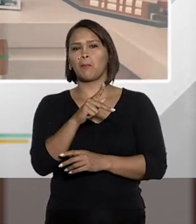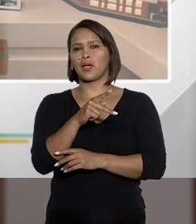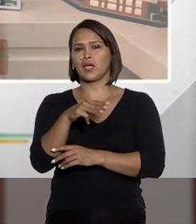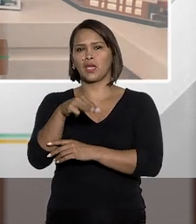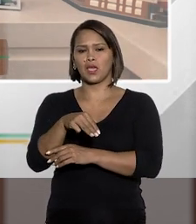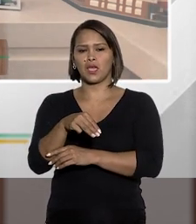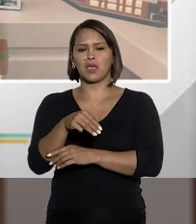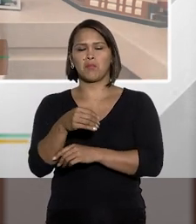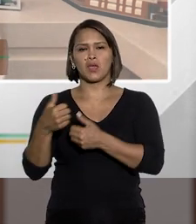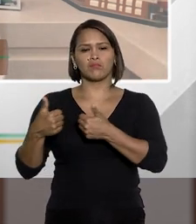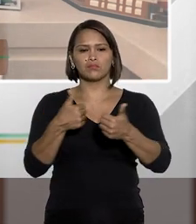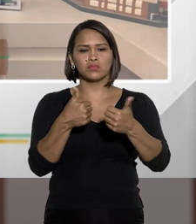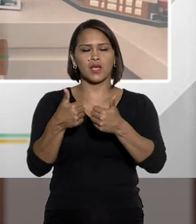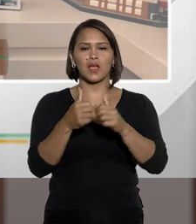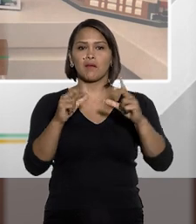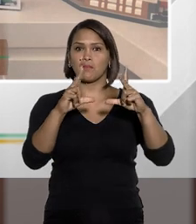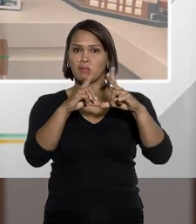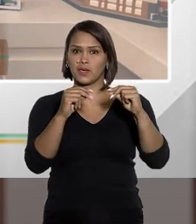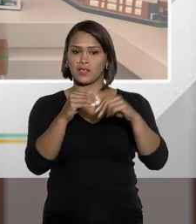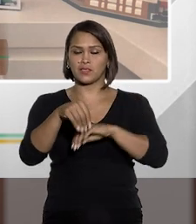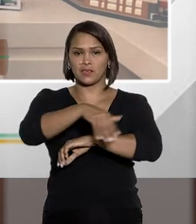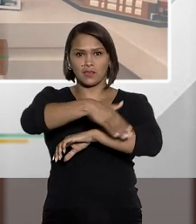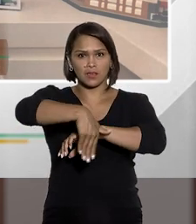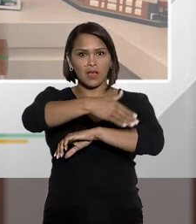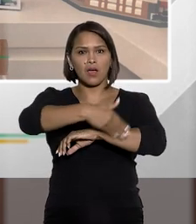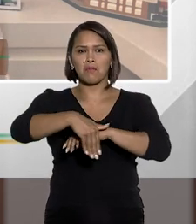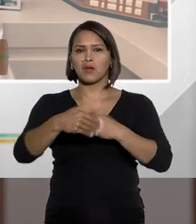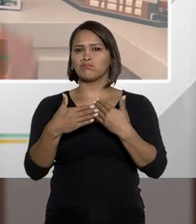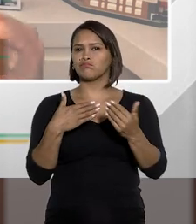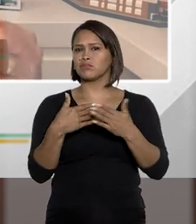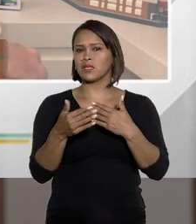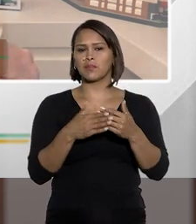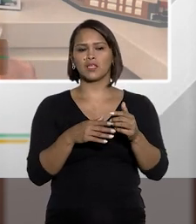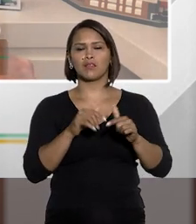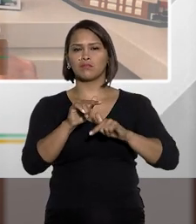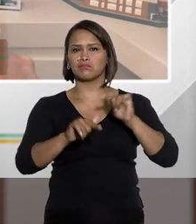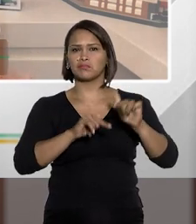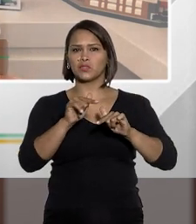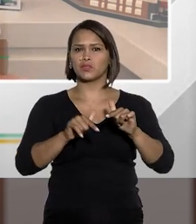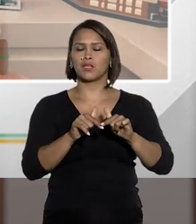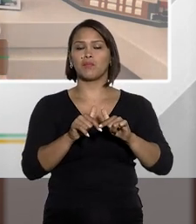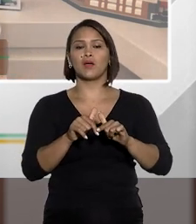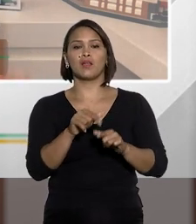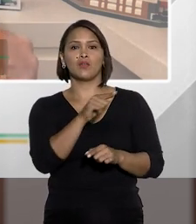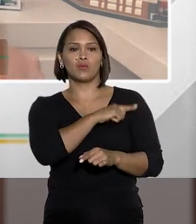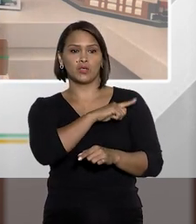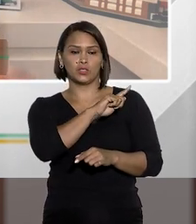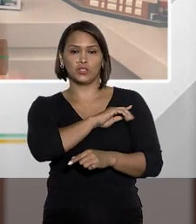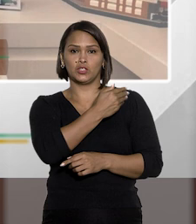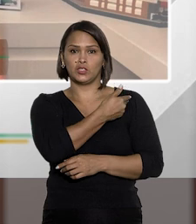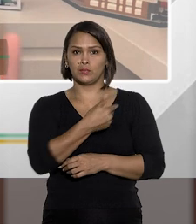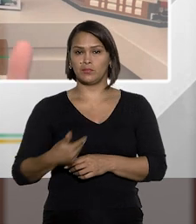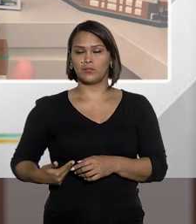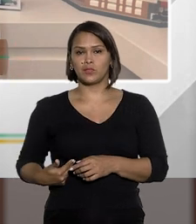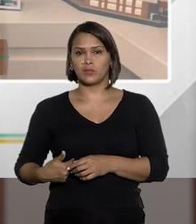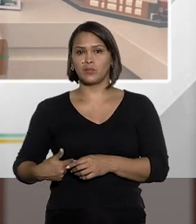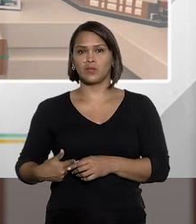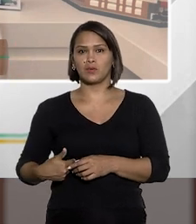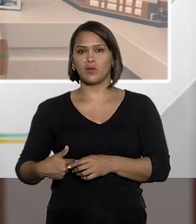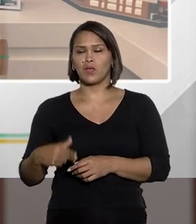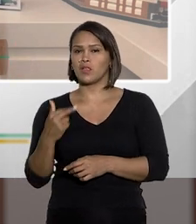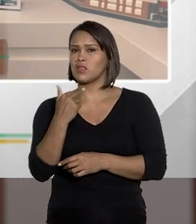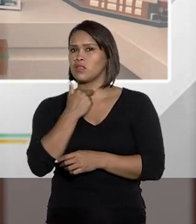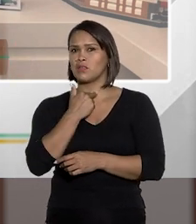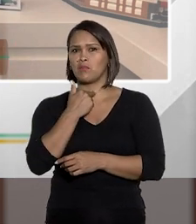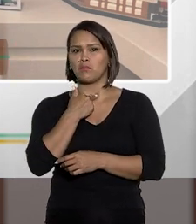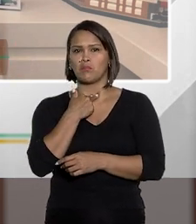militar que trabalha na Ronda aí em Brasília, quer dizer, independentemente da função, o agente público, ele não